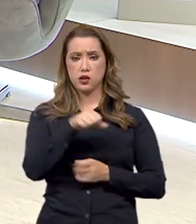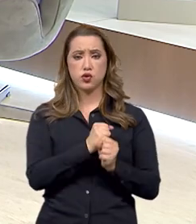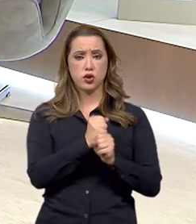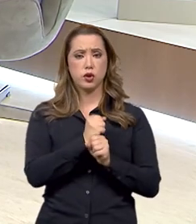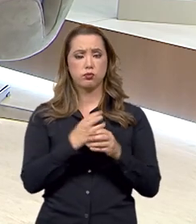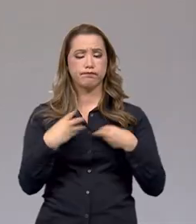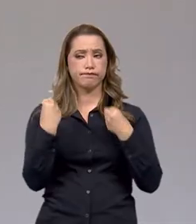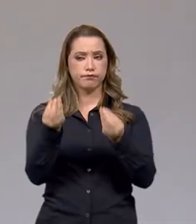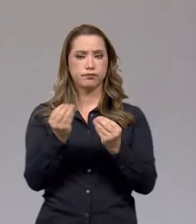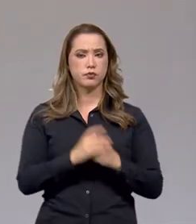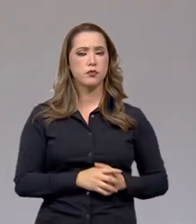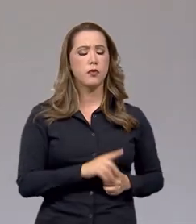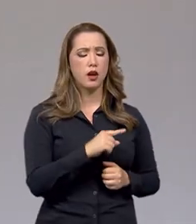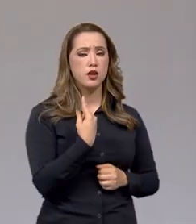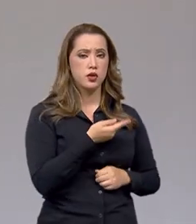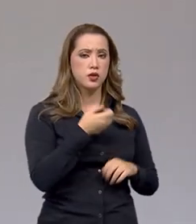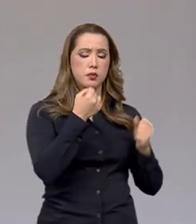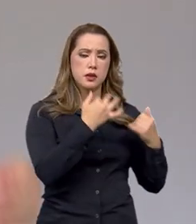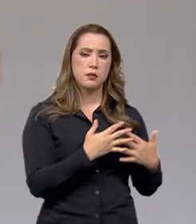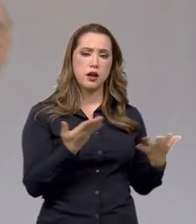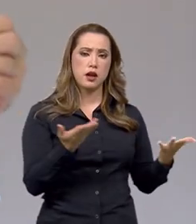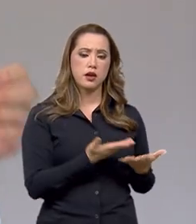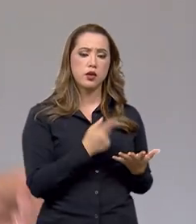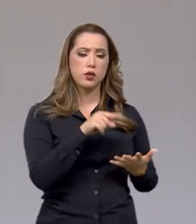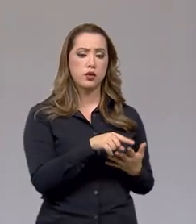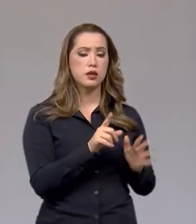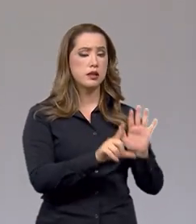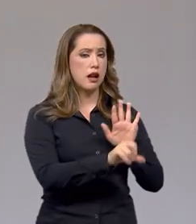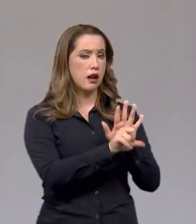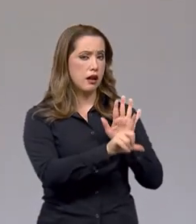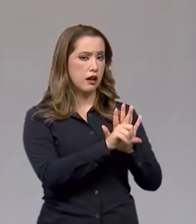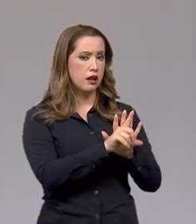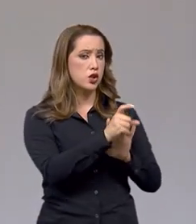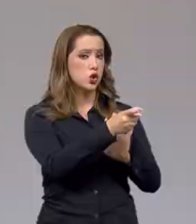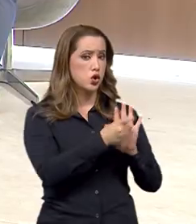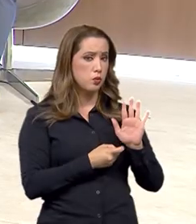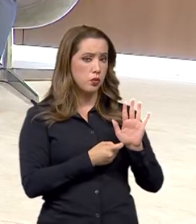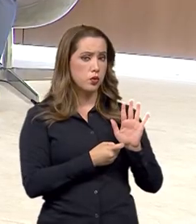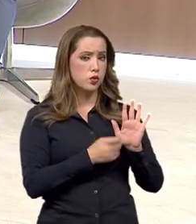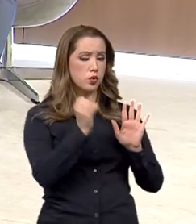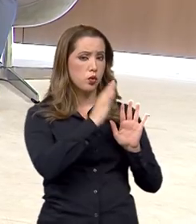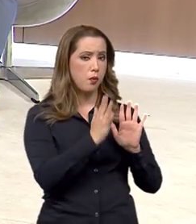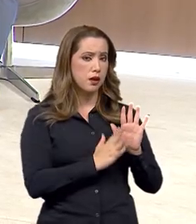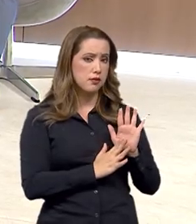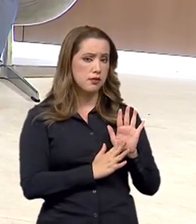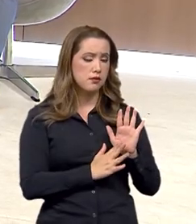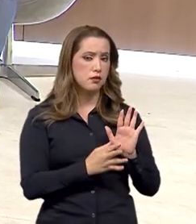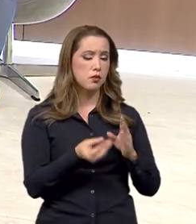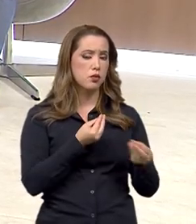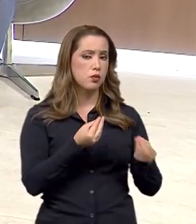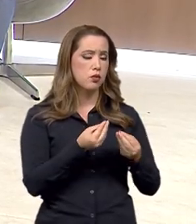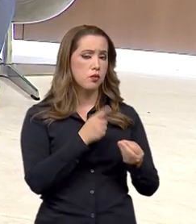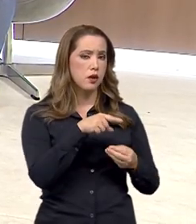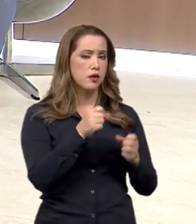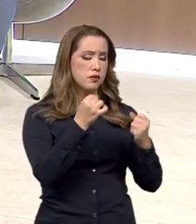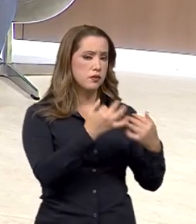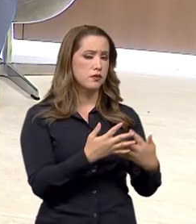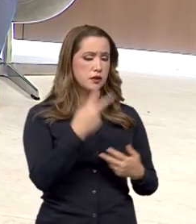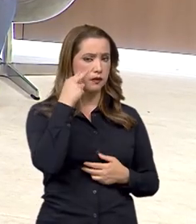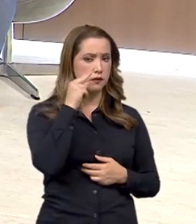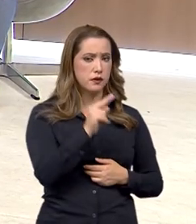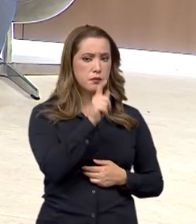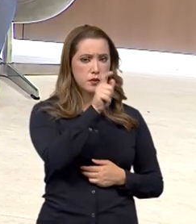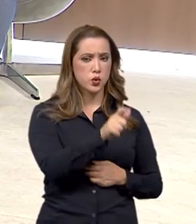comentar aqui essa questão da legislação tributária no Brasil. Se você for ouvir,